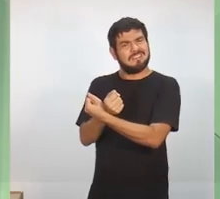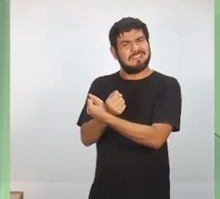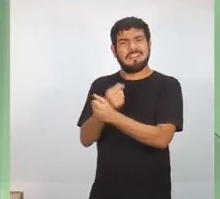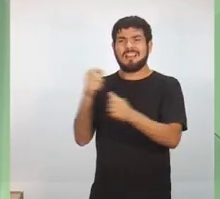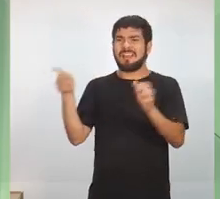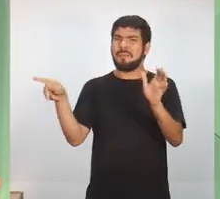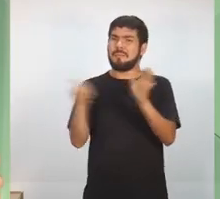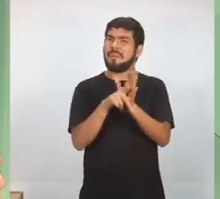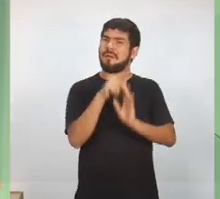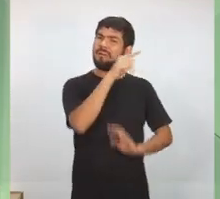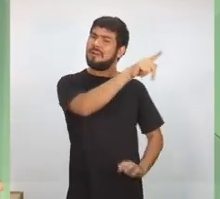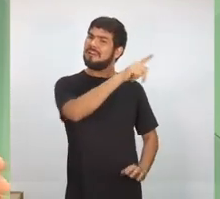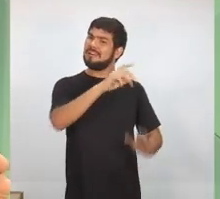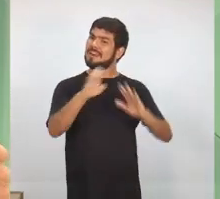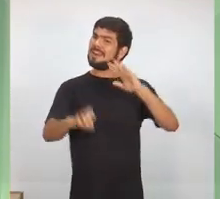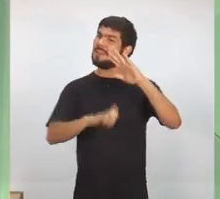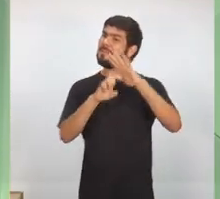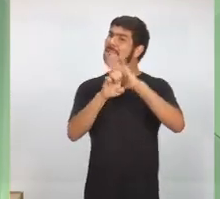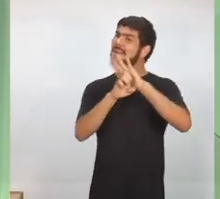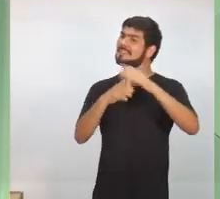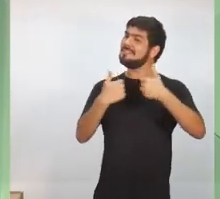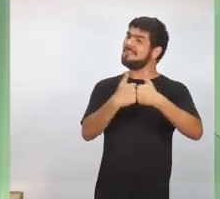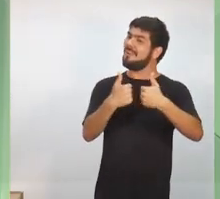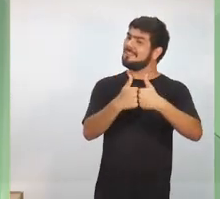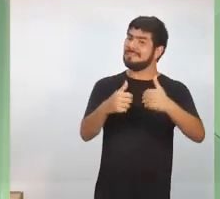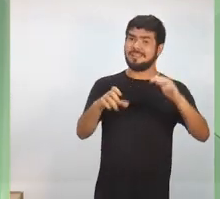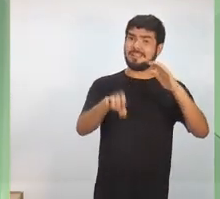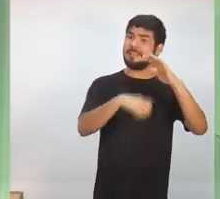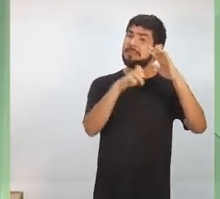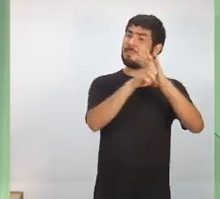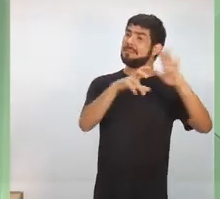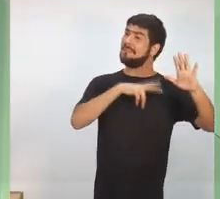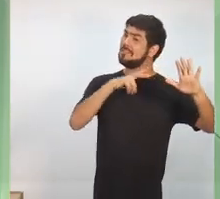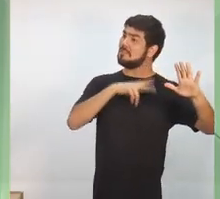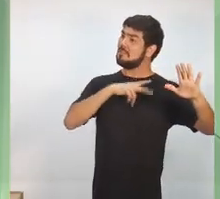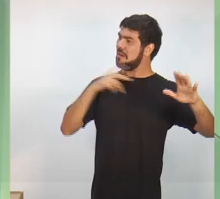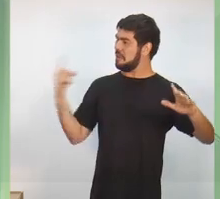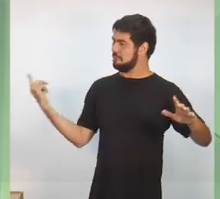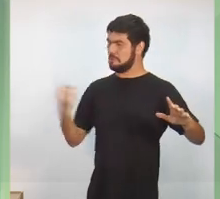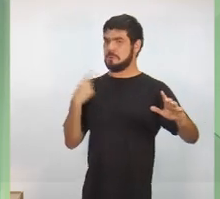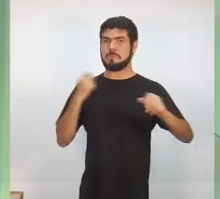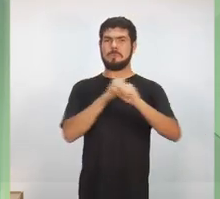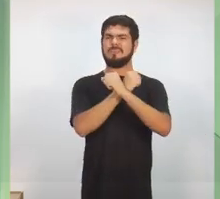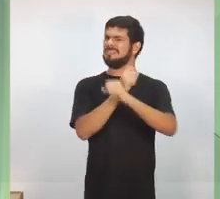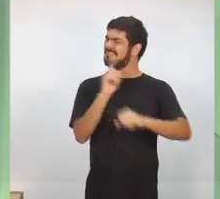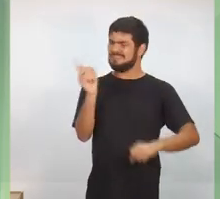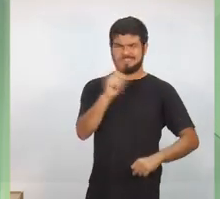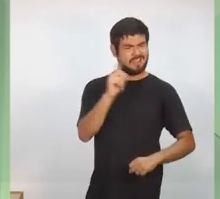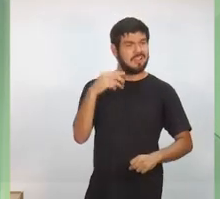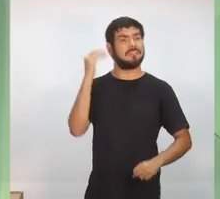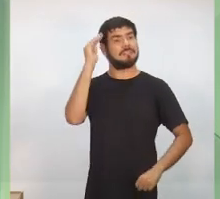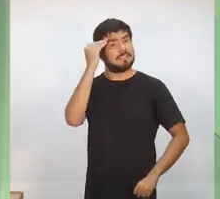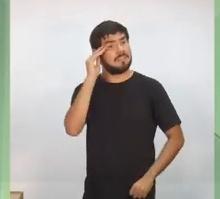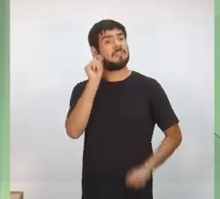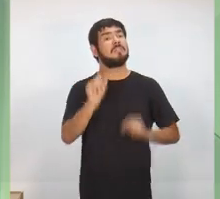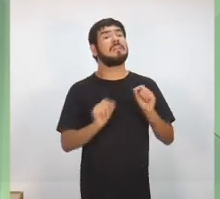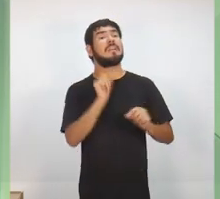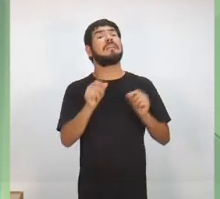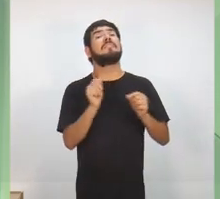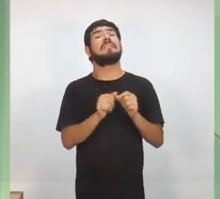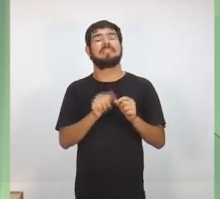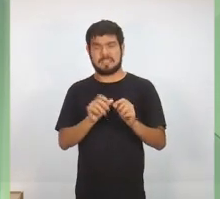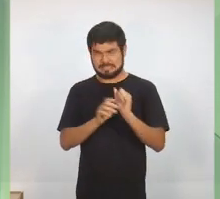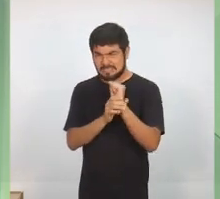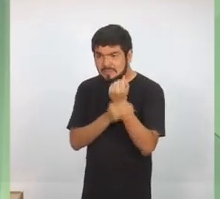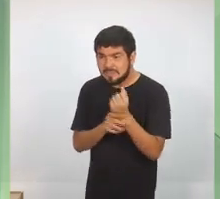não é esse o papel da polícia. Portanto, nós precisamos entender as limitações e o que precisa ser feito. Essa questão de